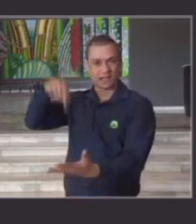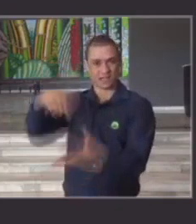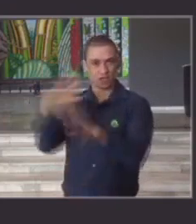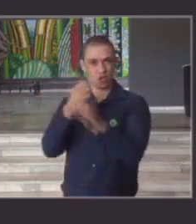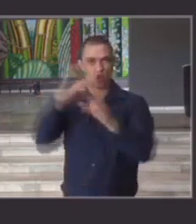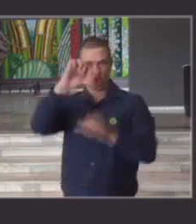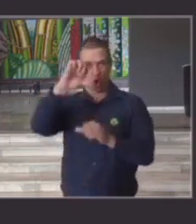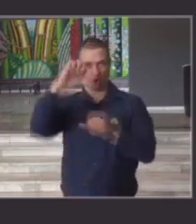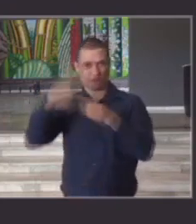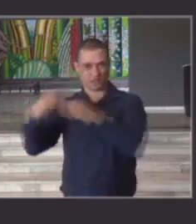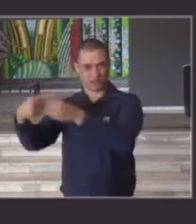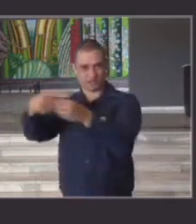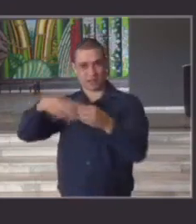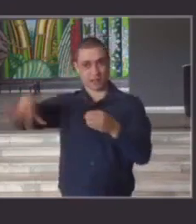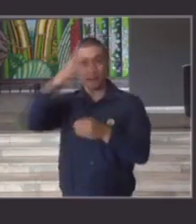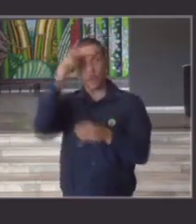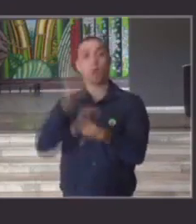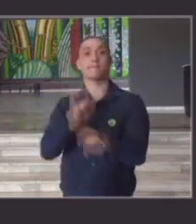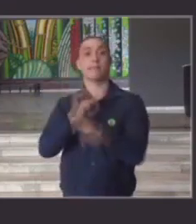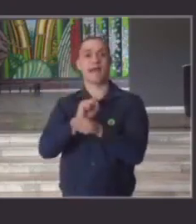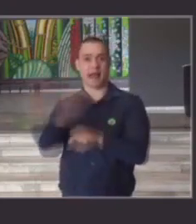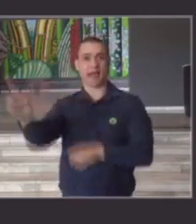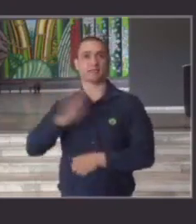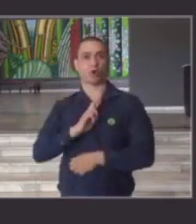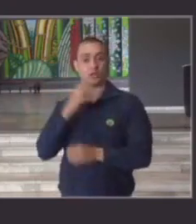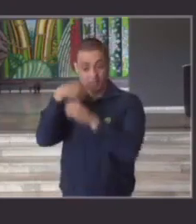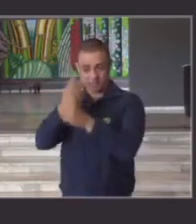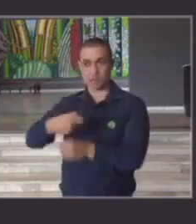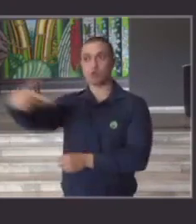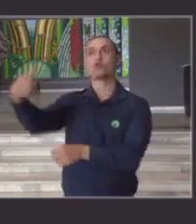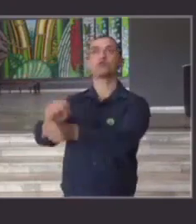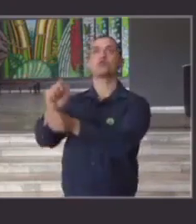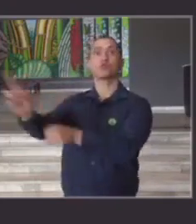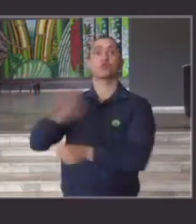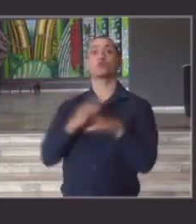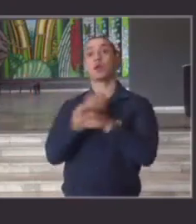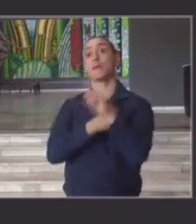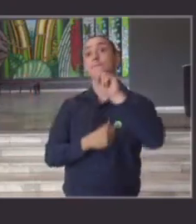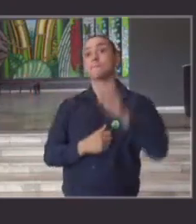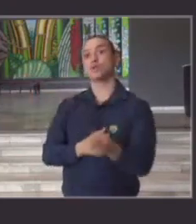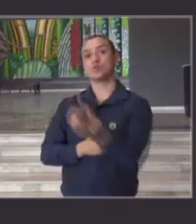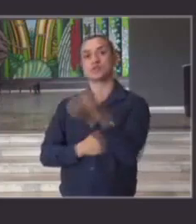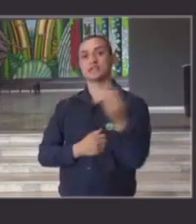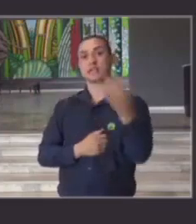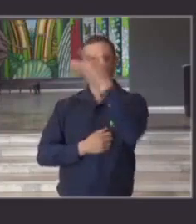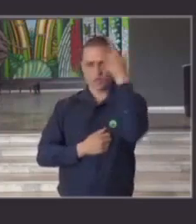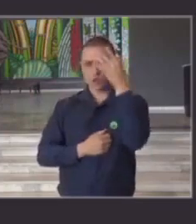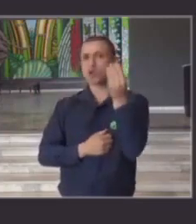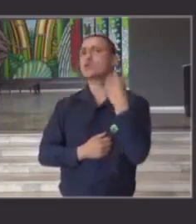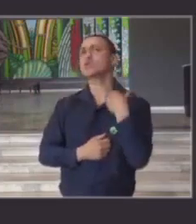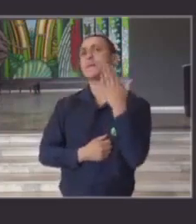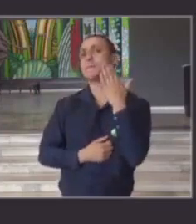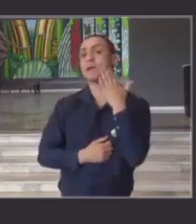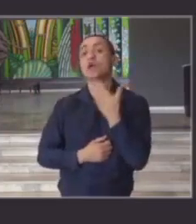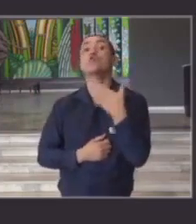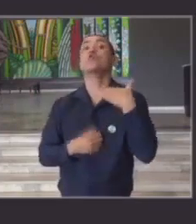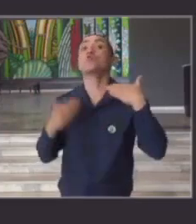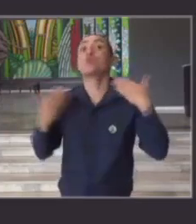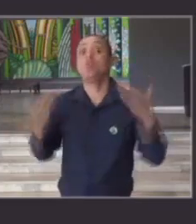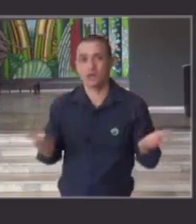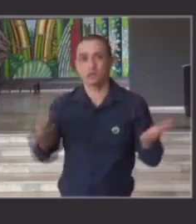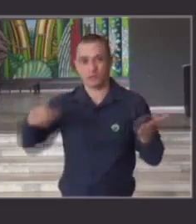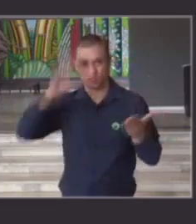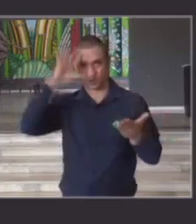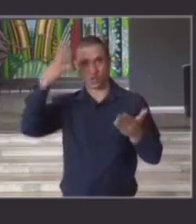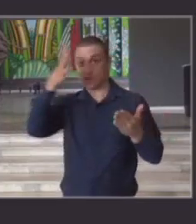municípios de pessoas aguardando o resultado de exames ultrapassa 1.600 pessoas então eu queria saber quando que isso